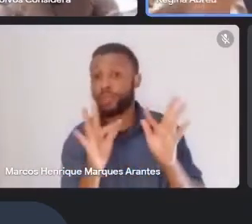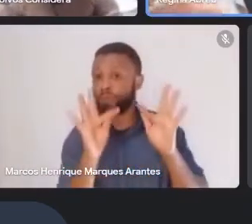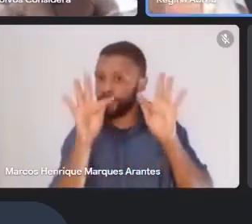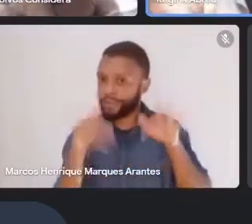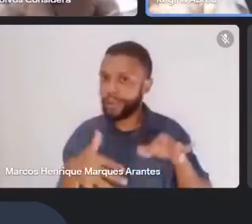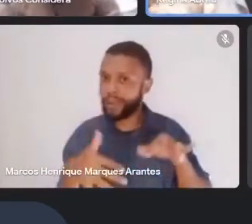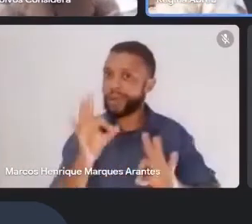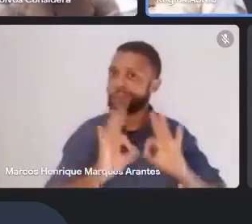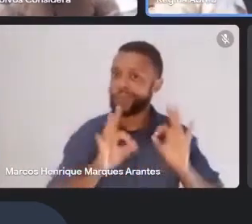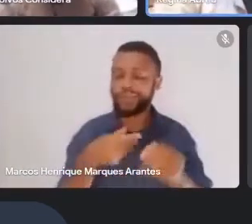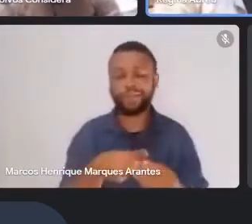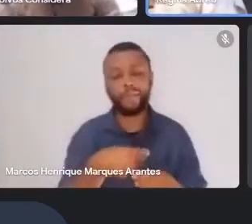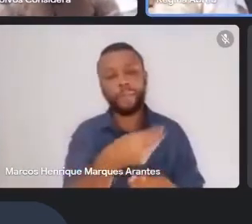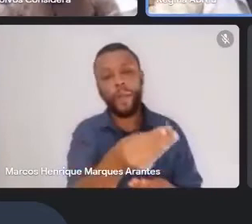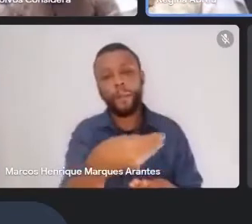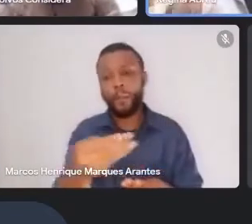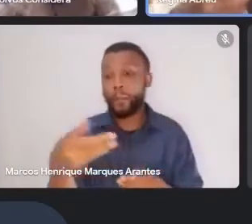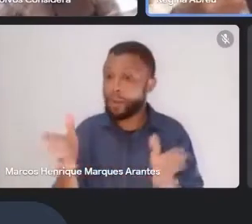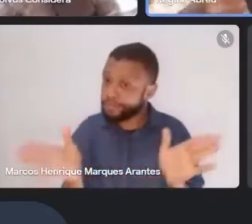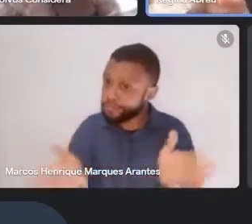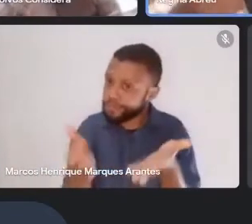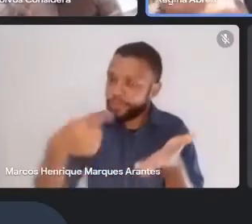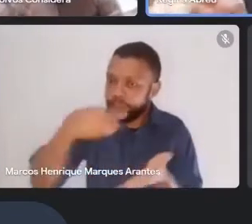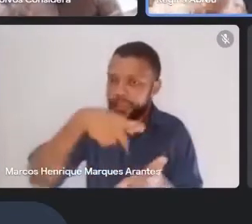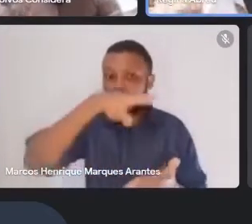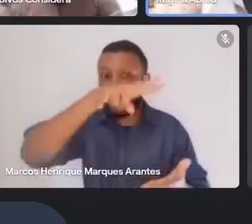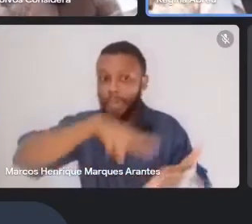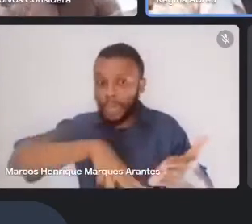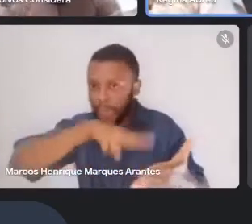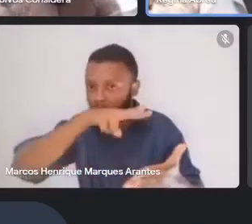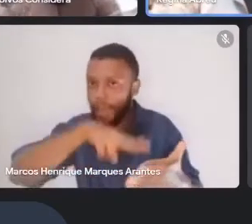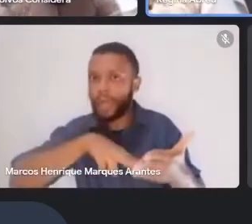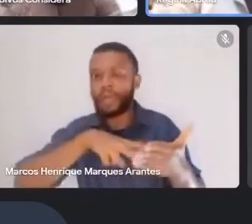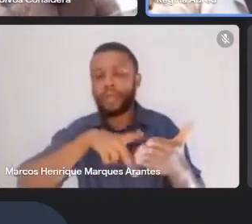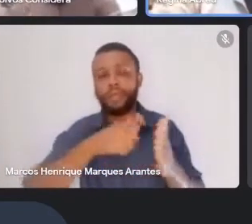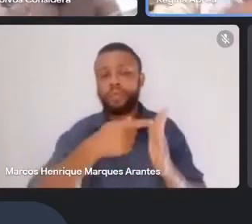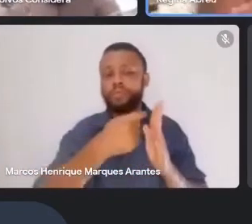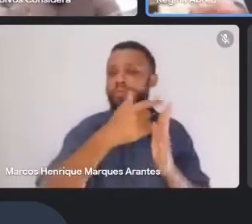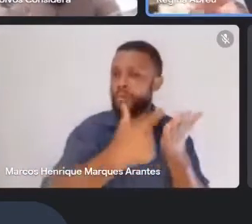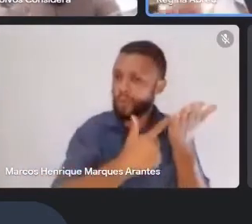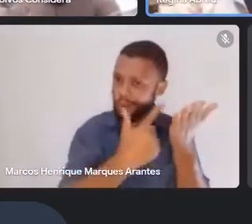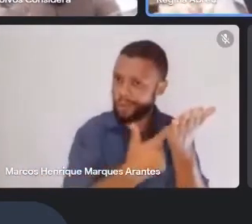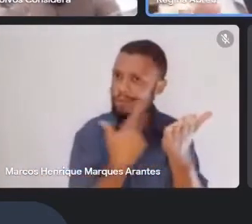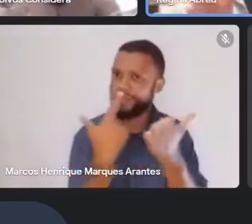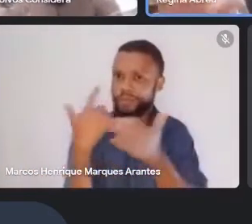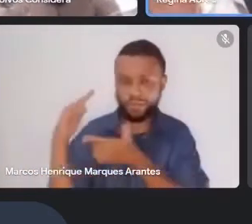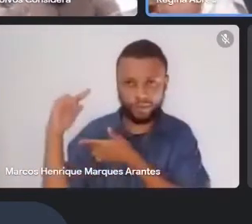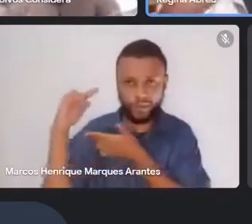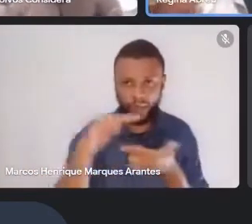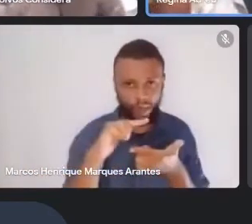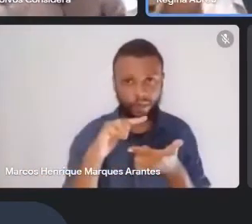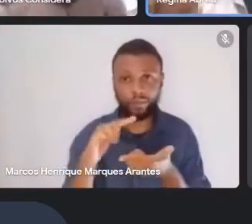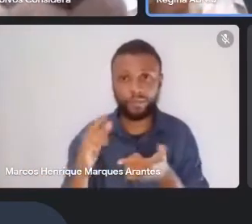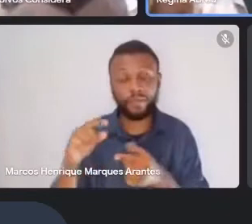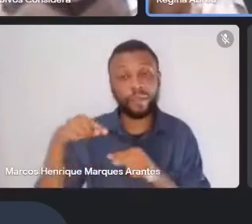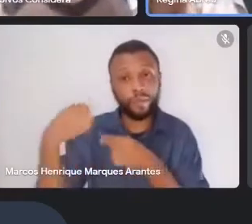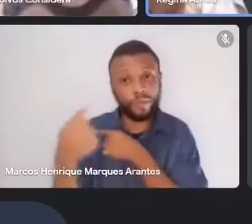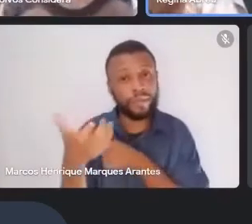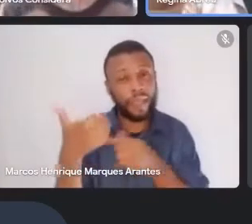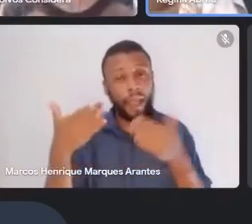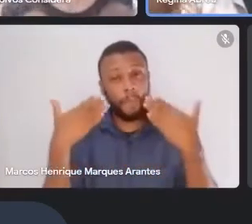assim, estimulando eles a lerem o clássico, né? Mas antes a gente fazia essa prévia, né? Então, depois, se você quiser mostrar, eu acho que os